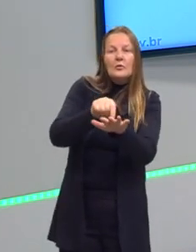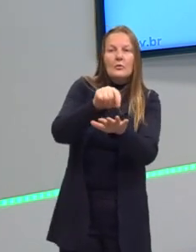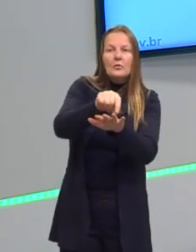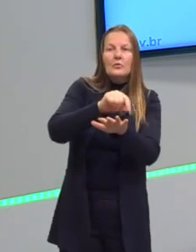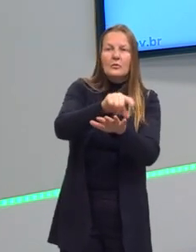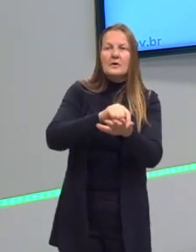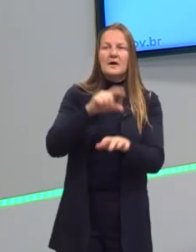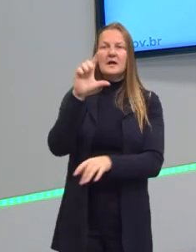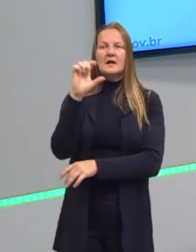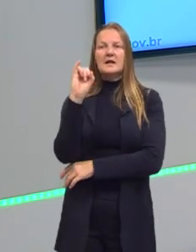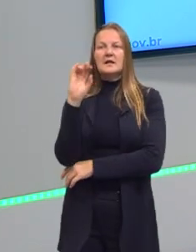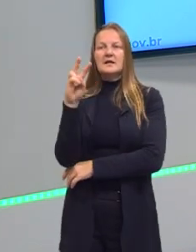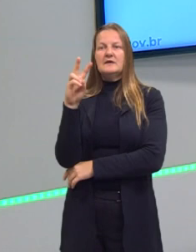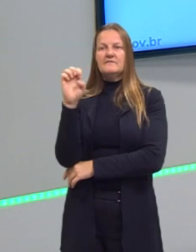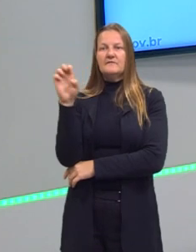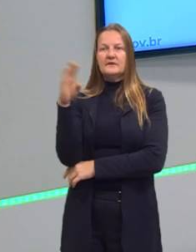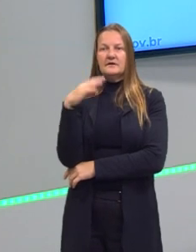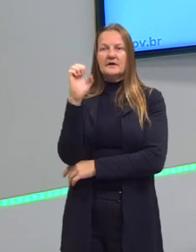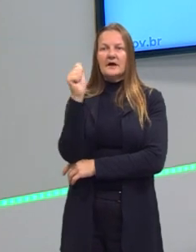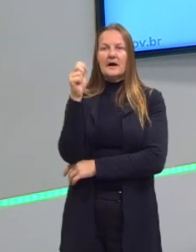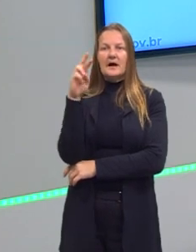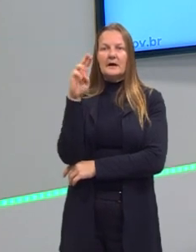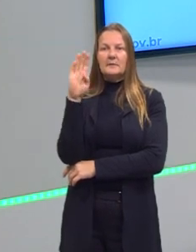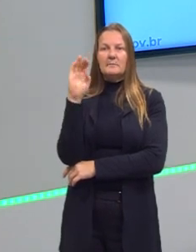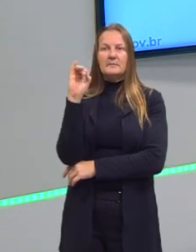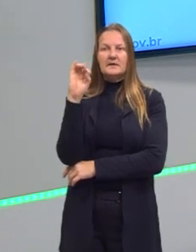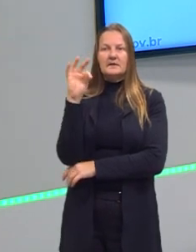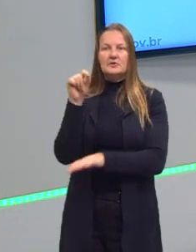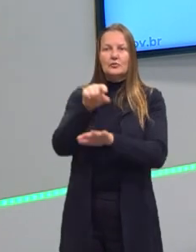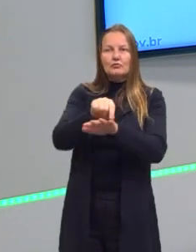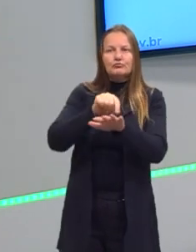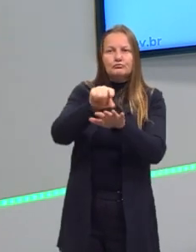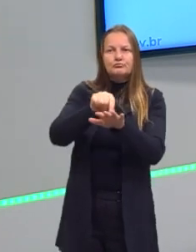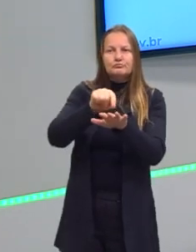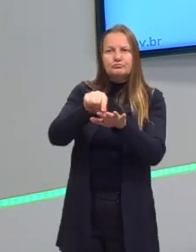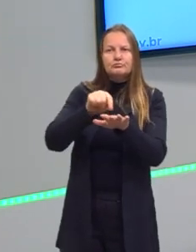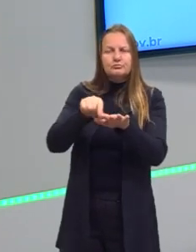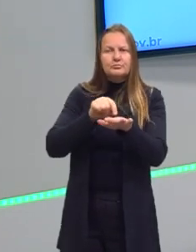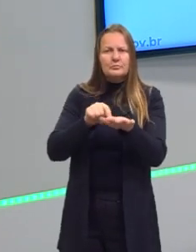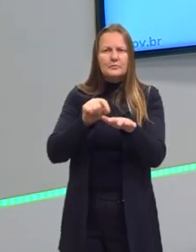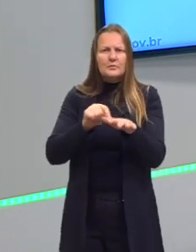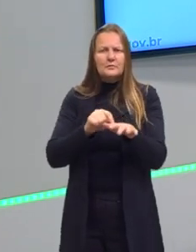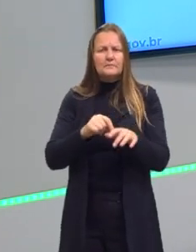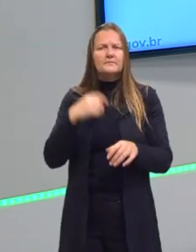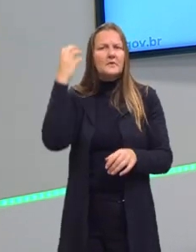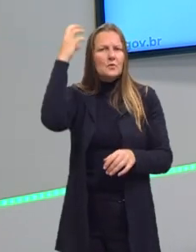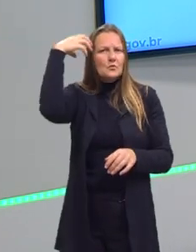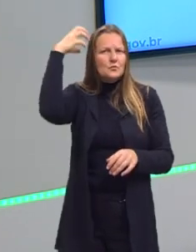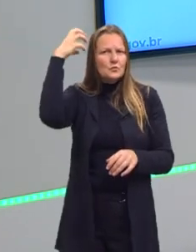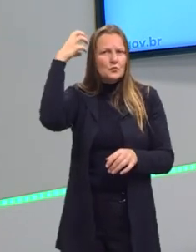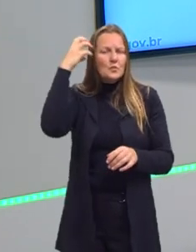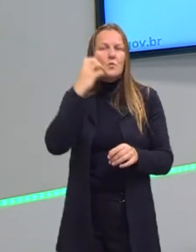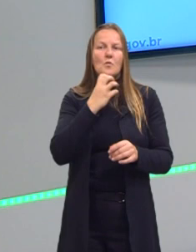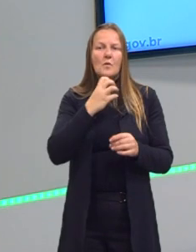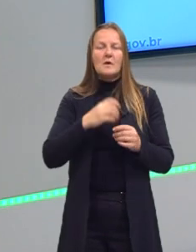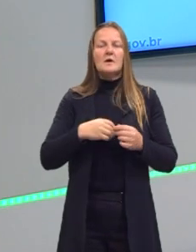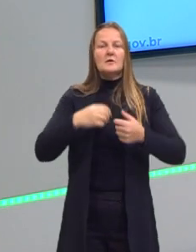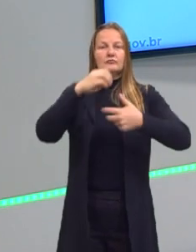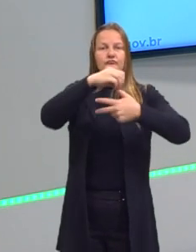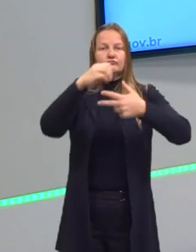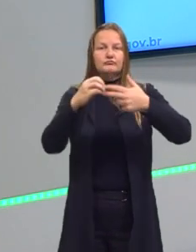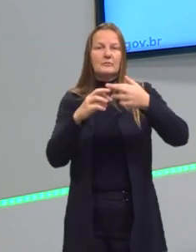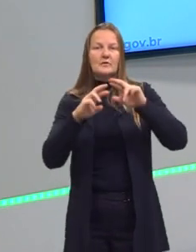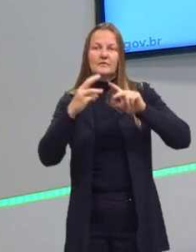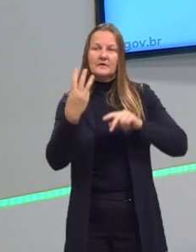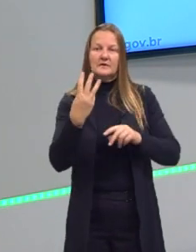leis, então, para eliminar esse livre-arbítrio. E aí, lembra do Montesquieu, dos três poderes. São essas ideias que vão